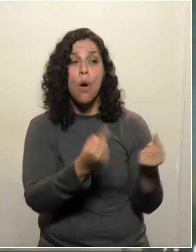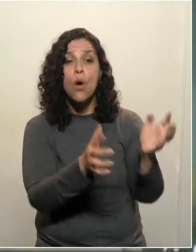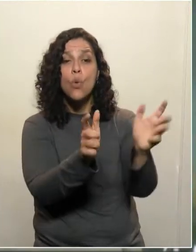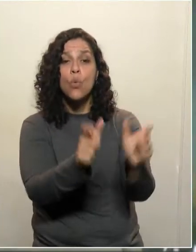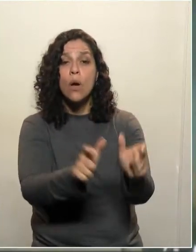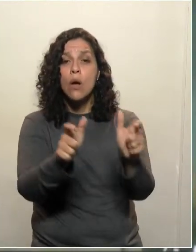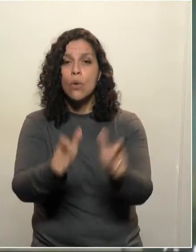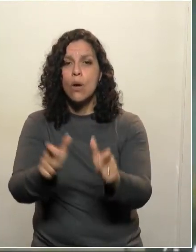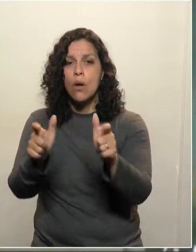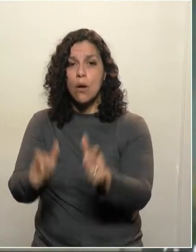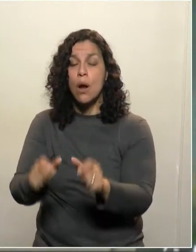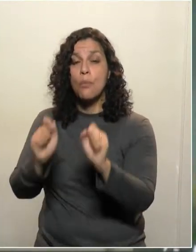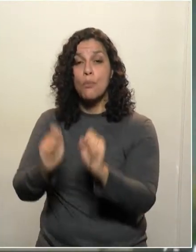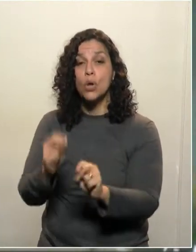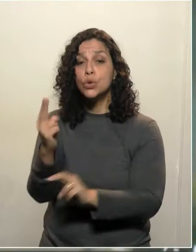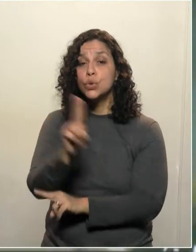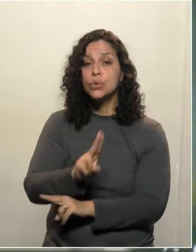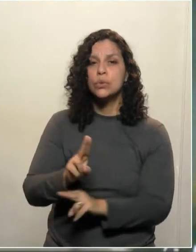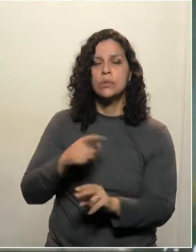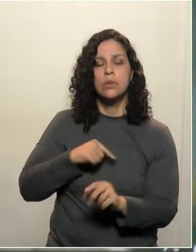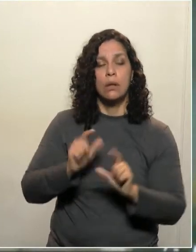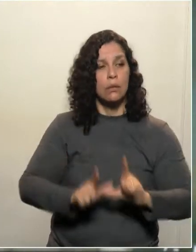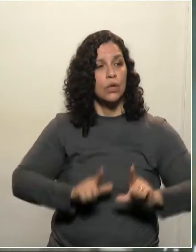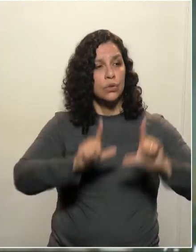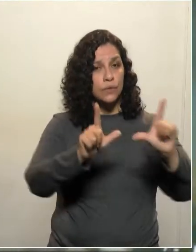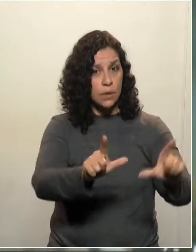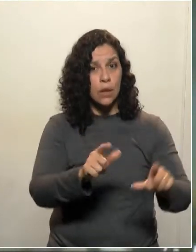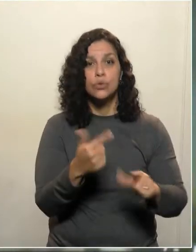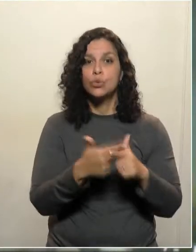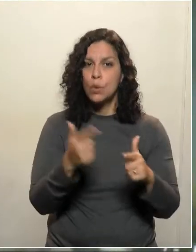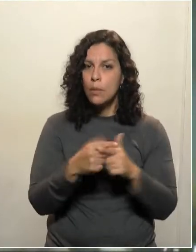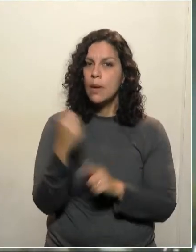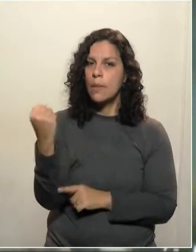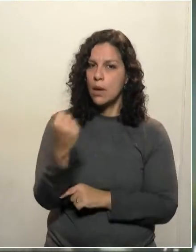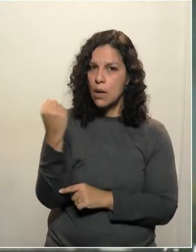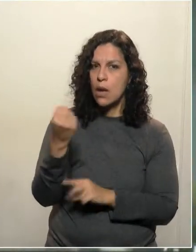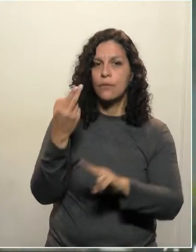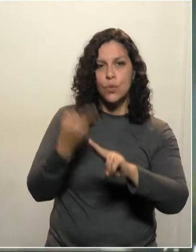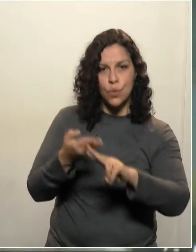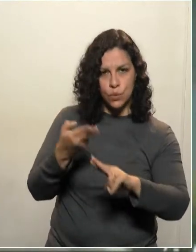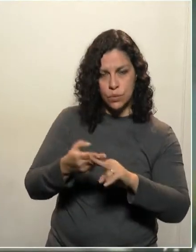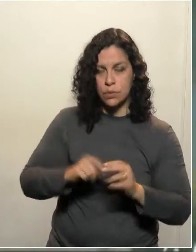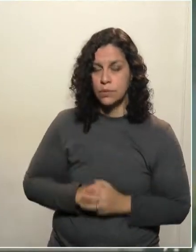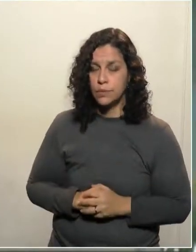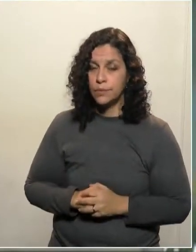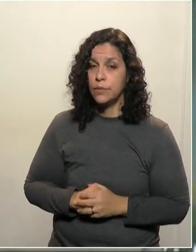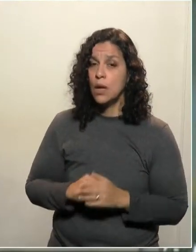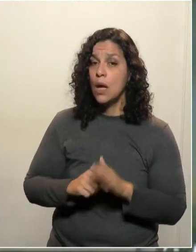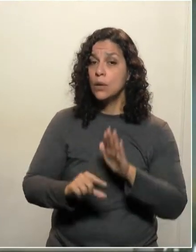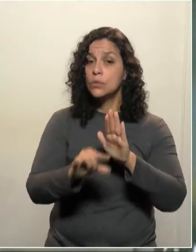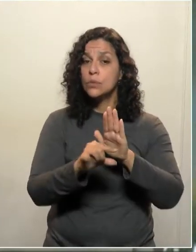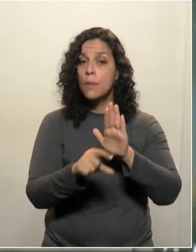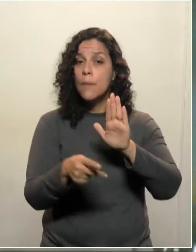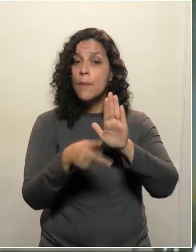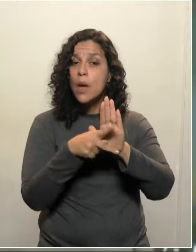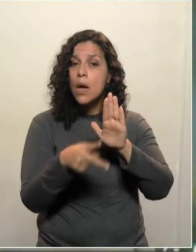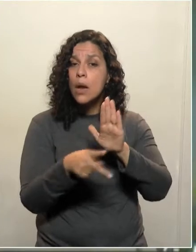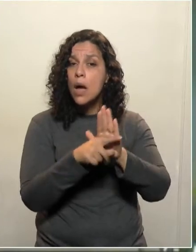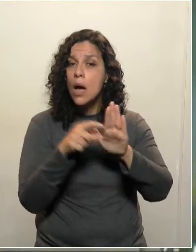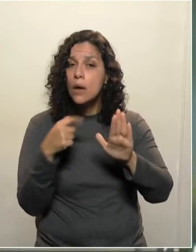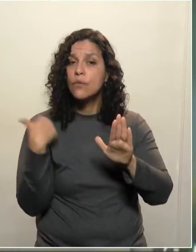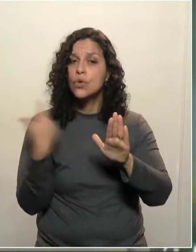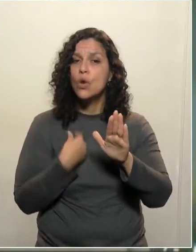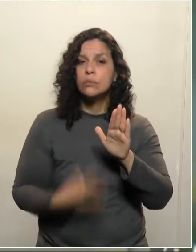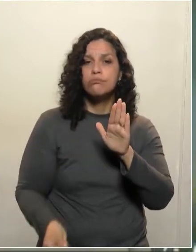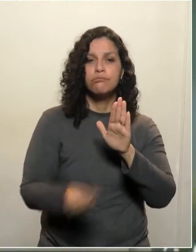ser declaradas de utilidade pública. E os dois parágrafos que estão sendo revogados foram parágrafos que nós havíamos colocado na